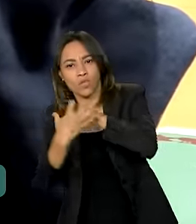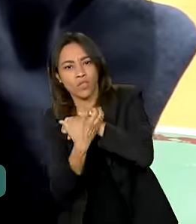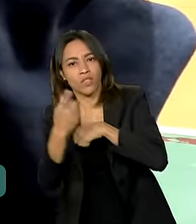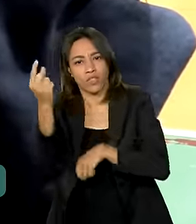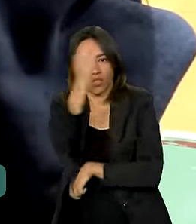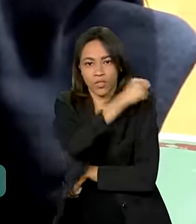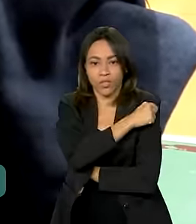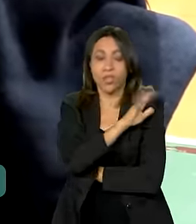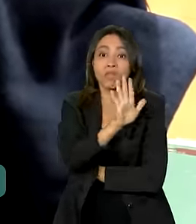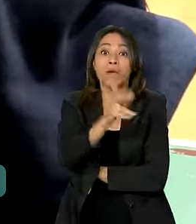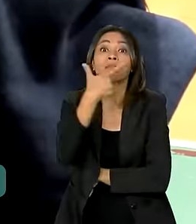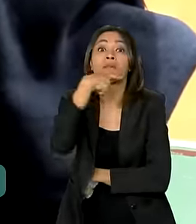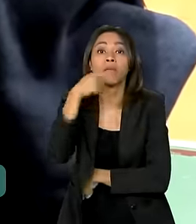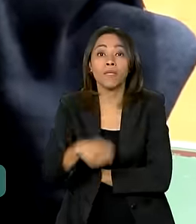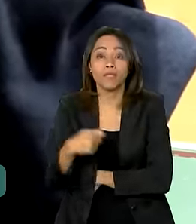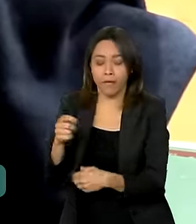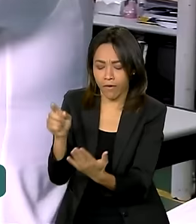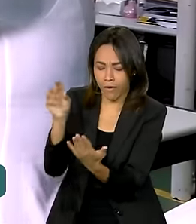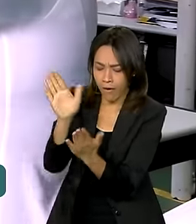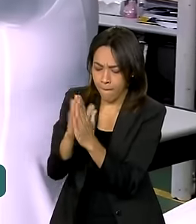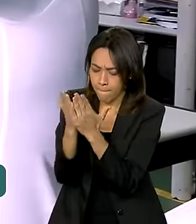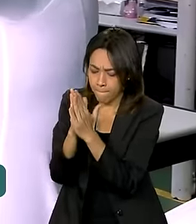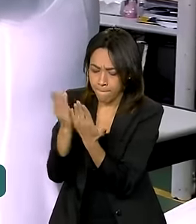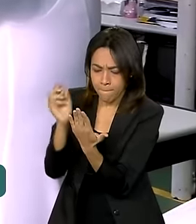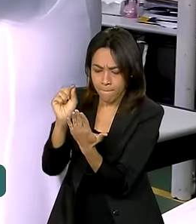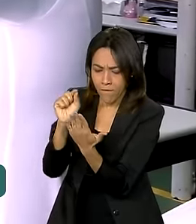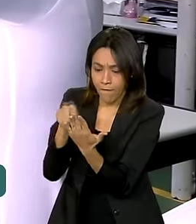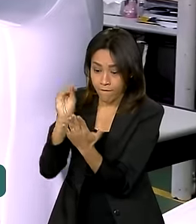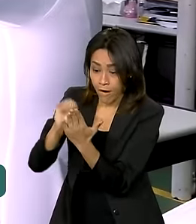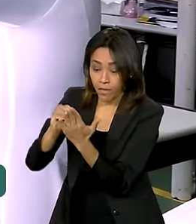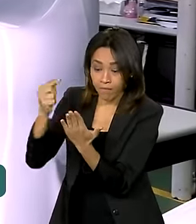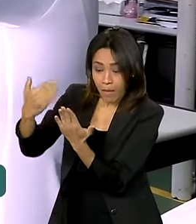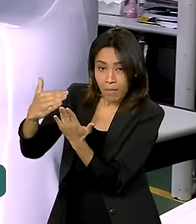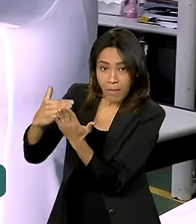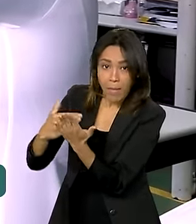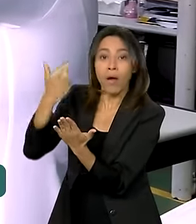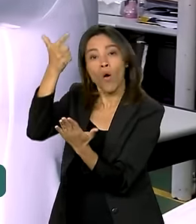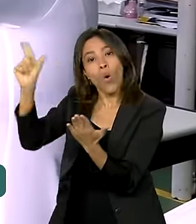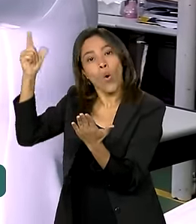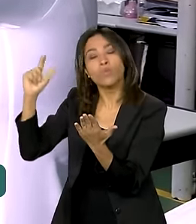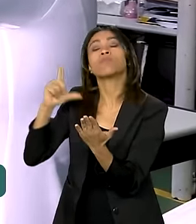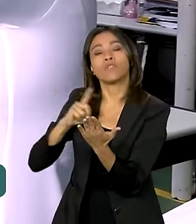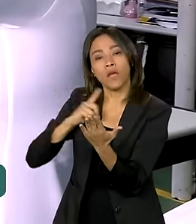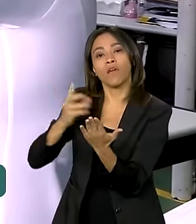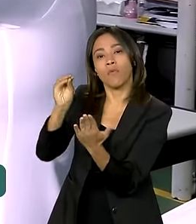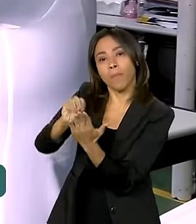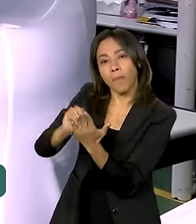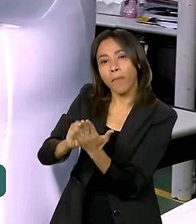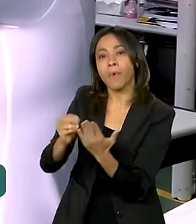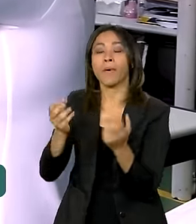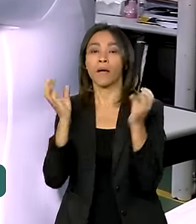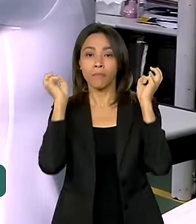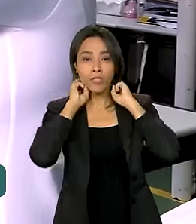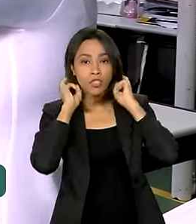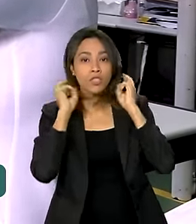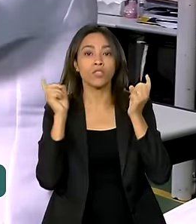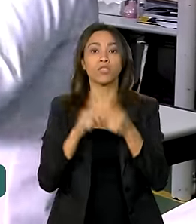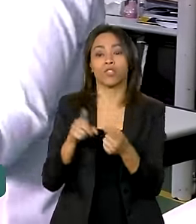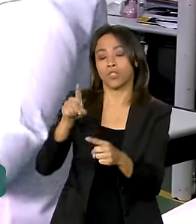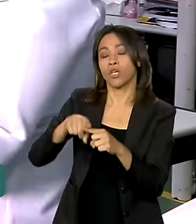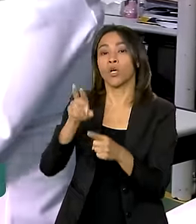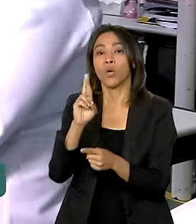precisava atualizar o calendário também recebeu outras doses, como meningite, rubéola,